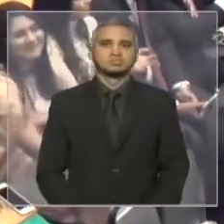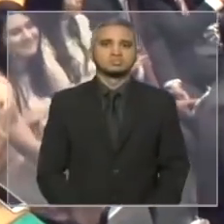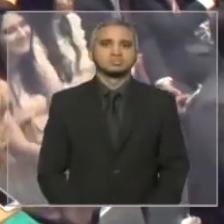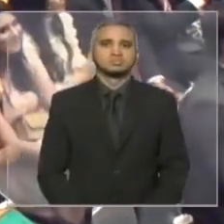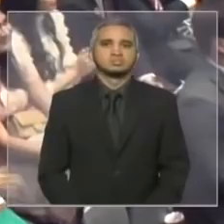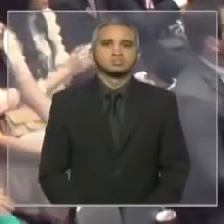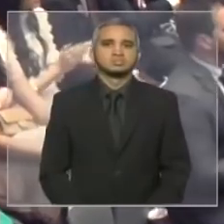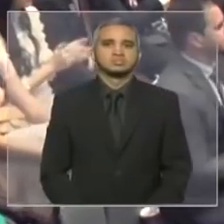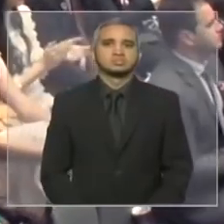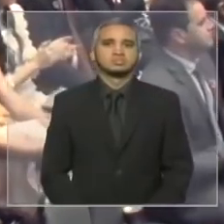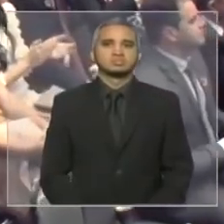Obrigada.